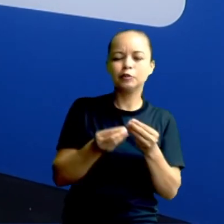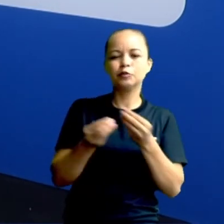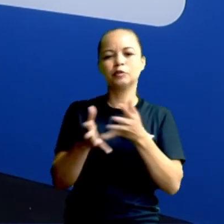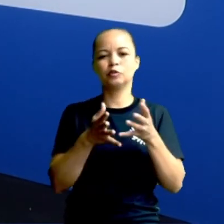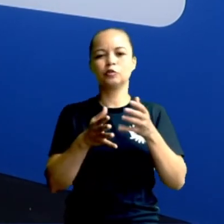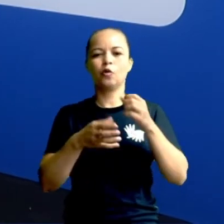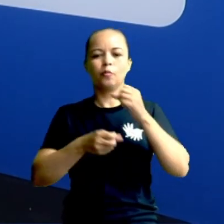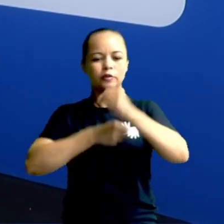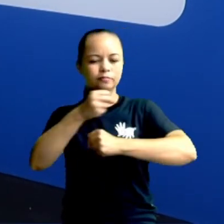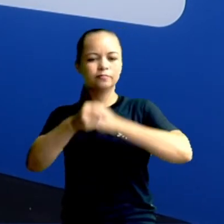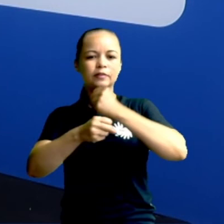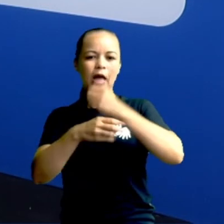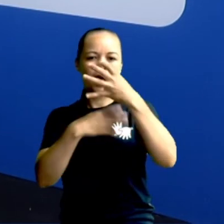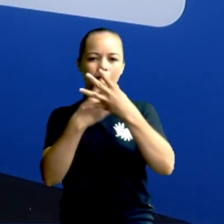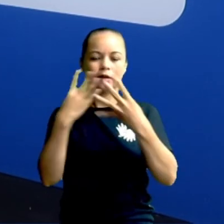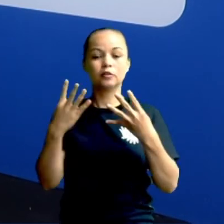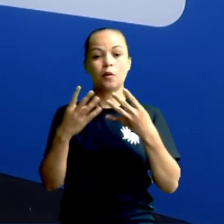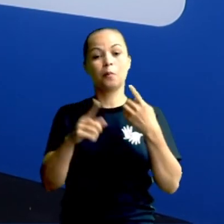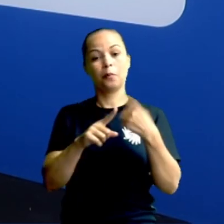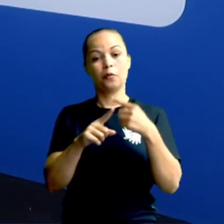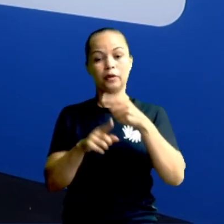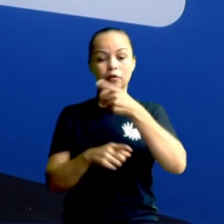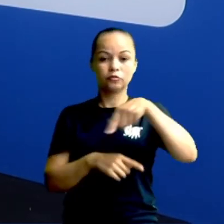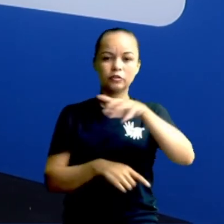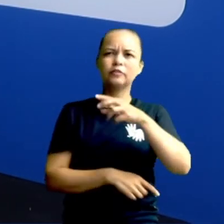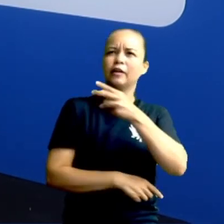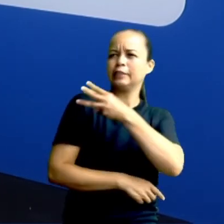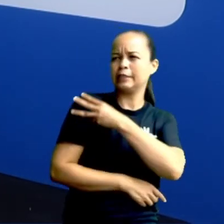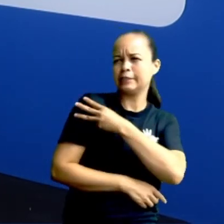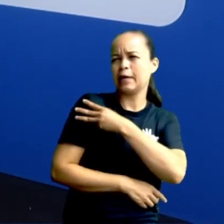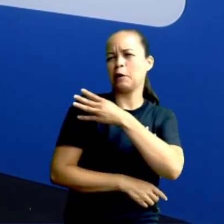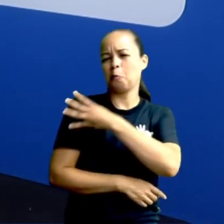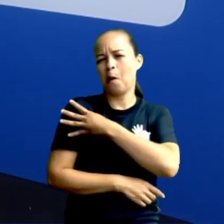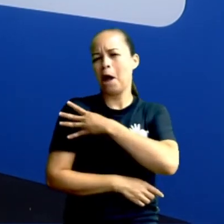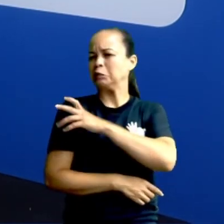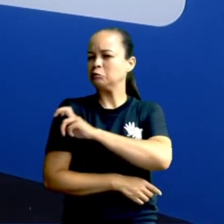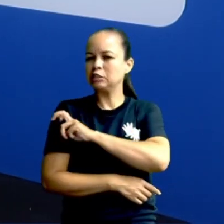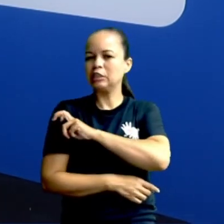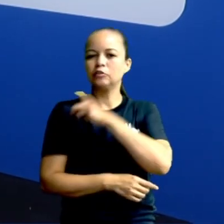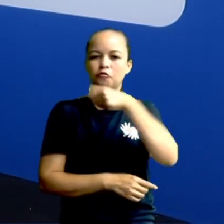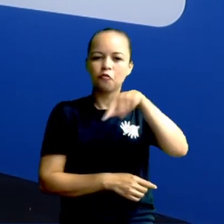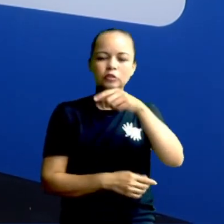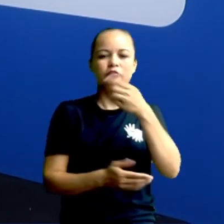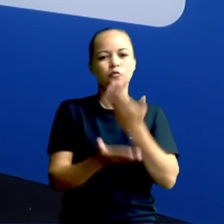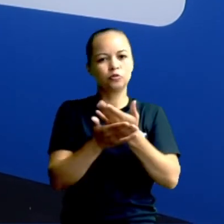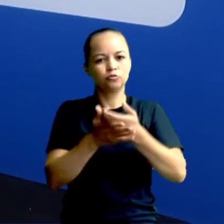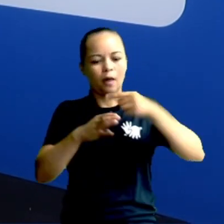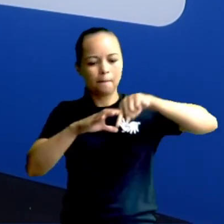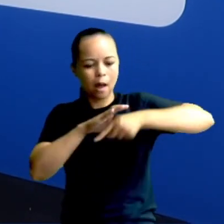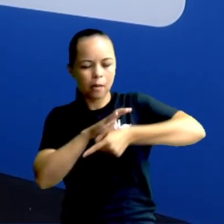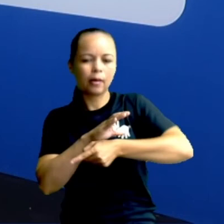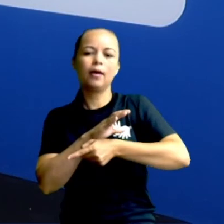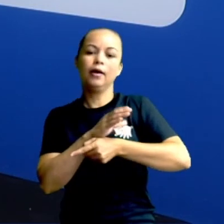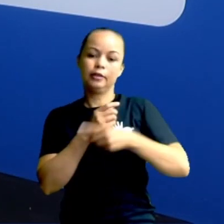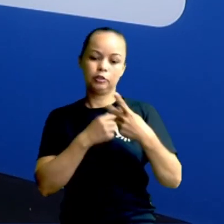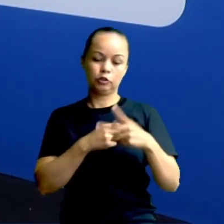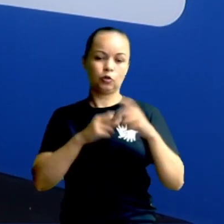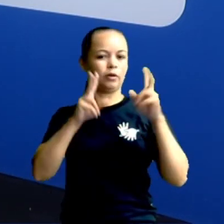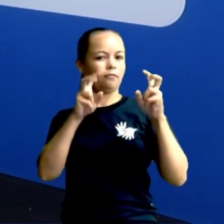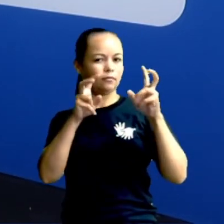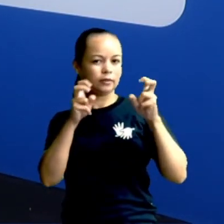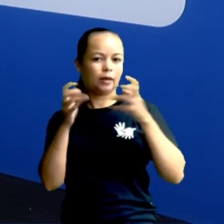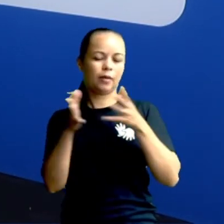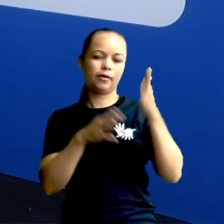estações do ano. Porque quando vocês estiverem em outras séries, como terceiro ano, quarto ano, quinto ano, aí vocês vão estudar mais profundamente sobre esse assunto